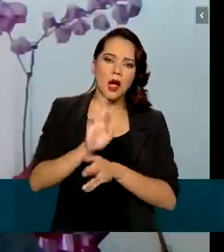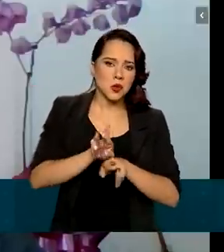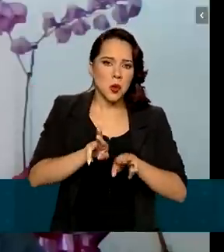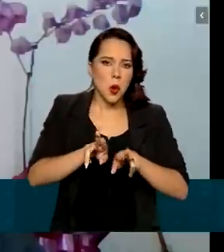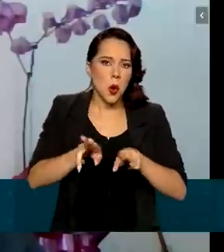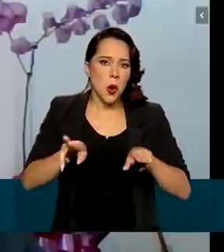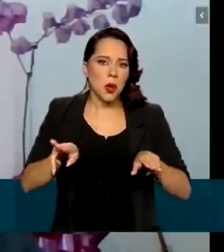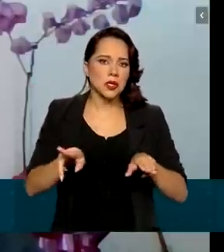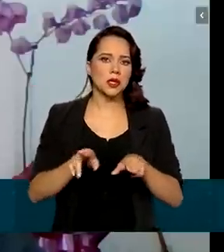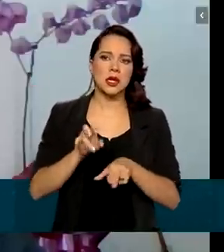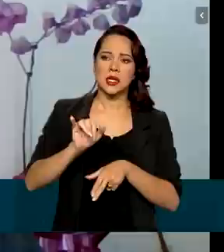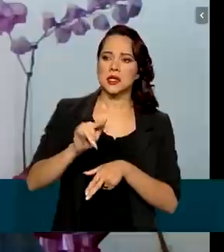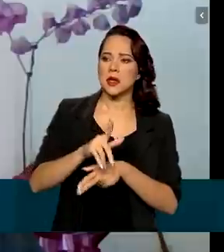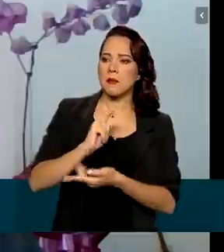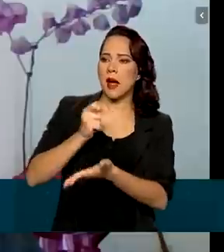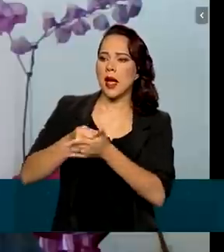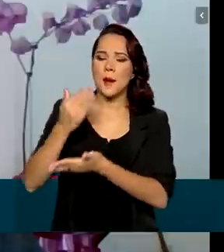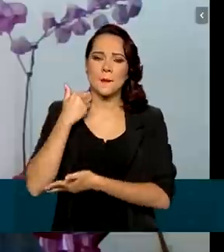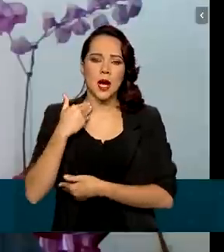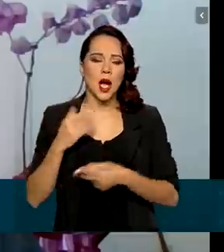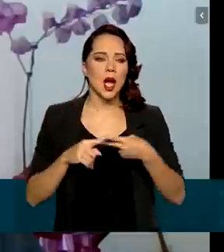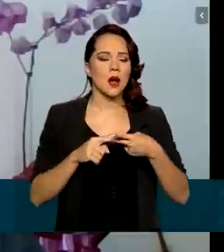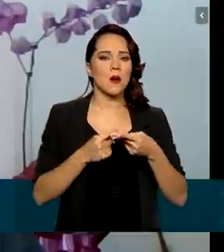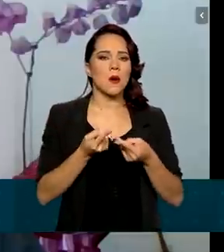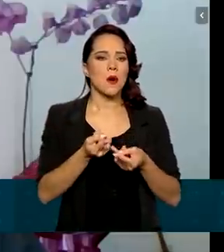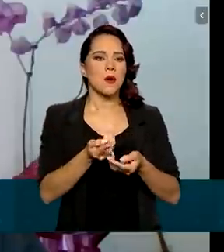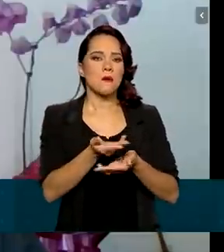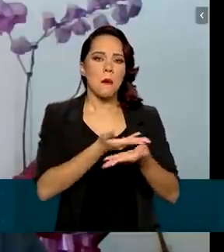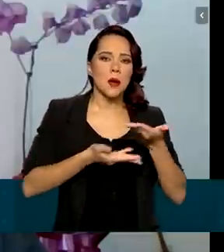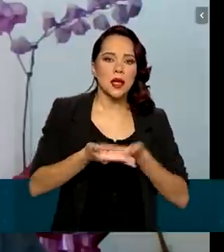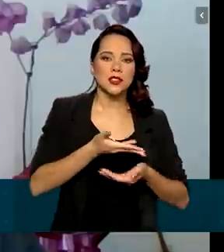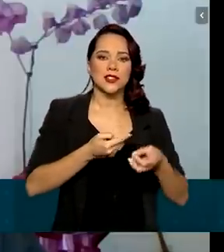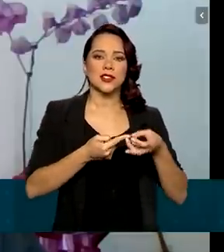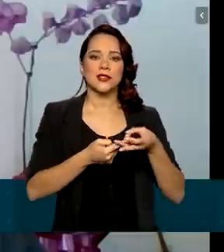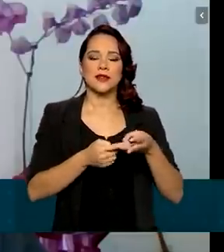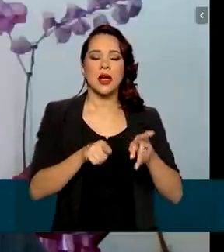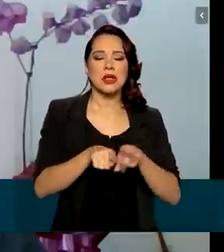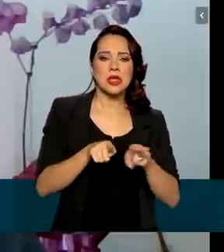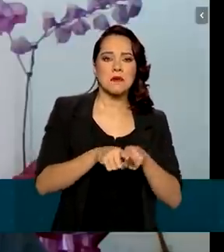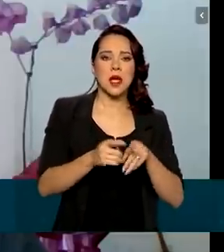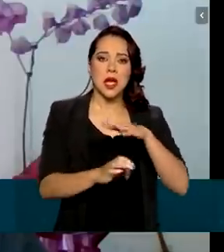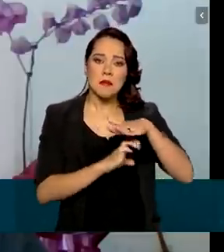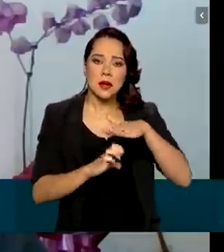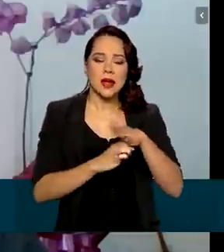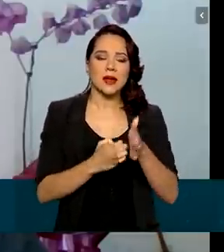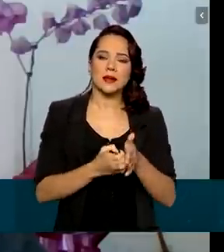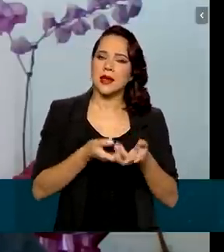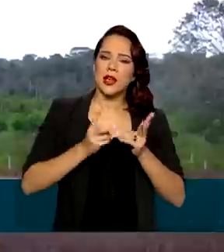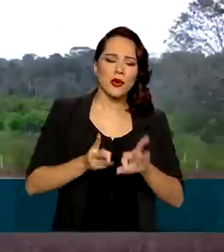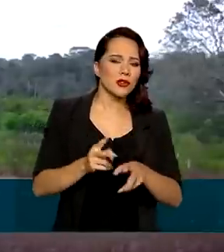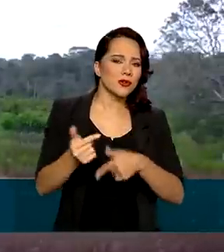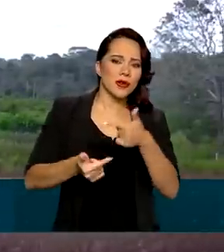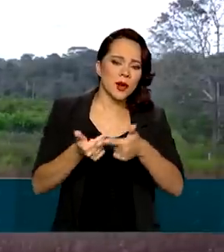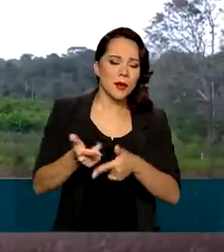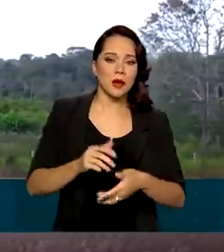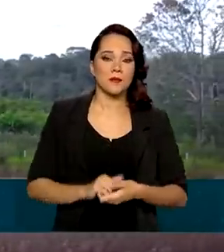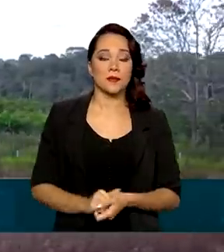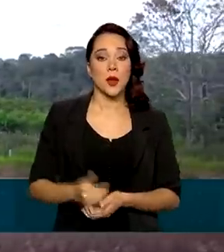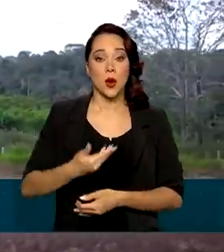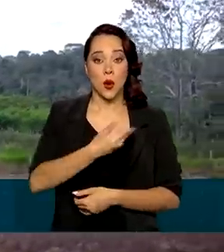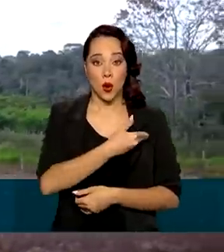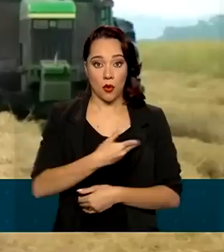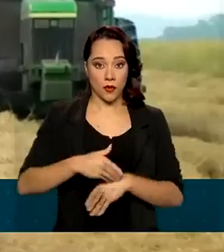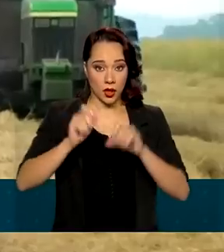seja esses compromissos com bancos, cooperativas, fornecedores de insumo, e continua na atividade. O governo